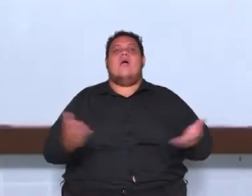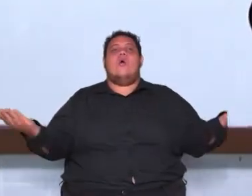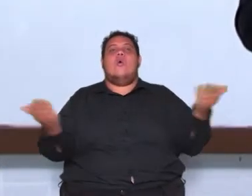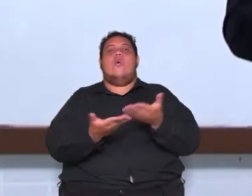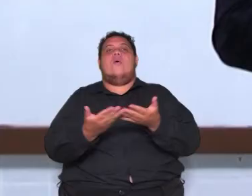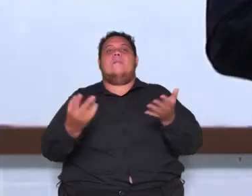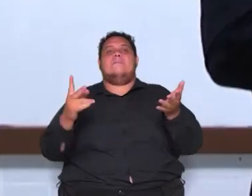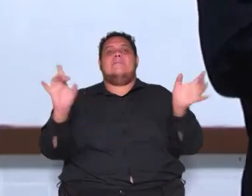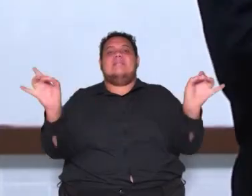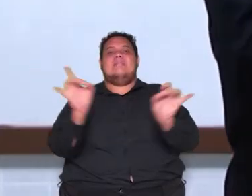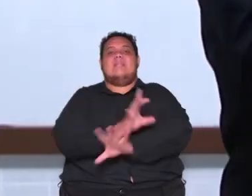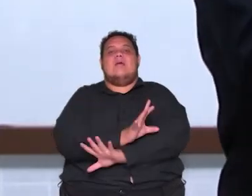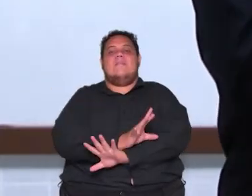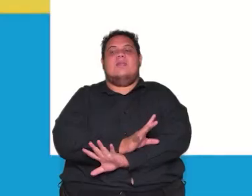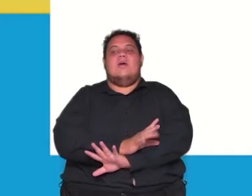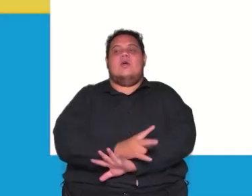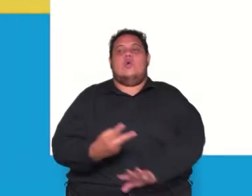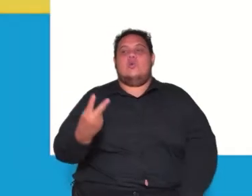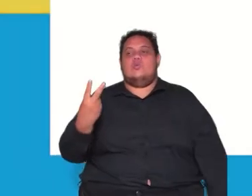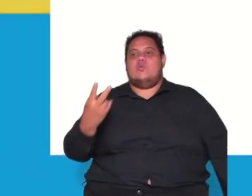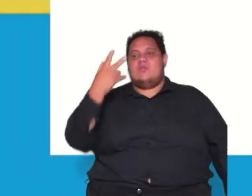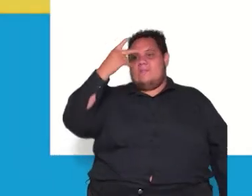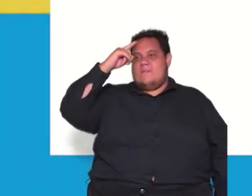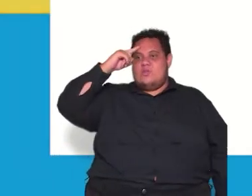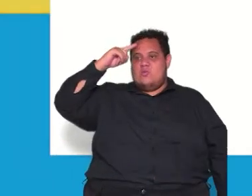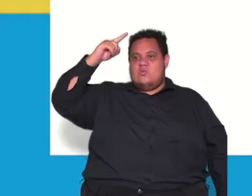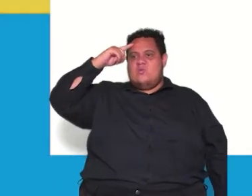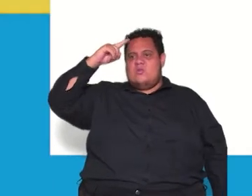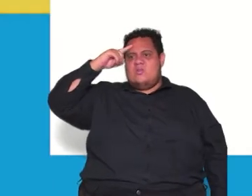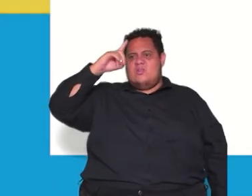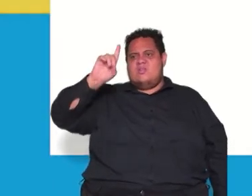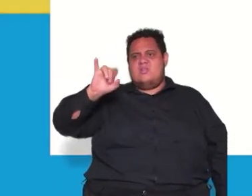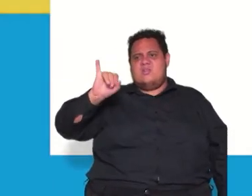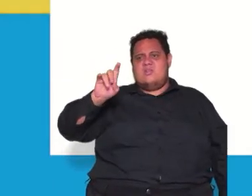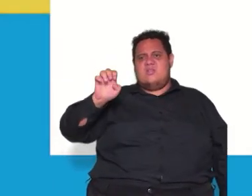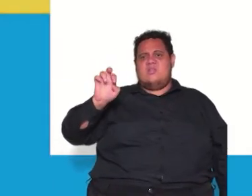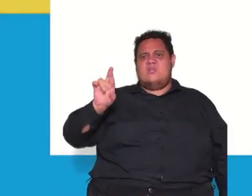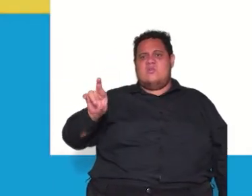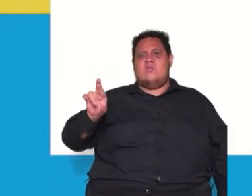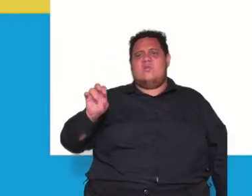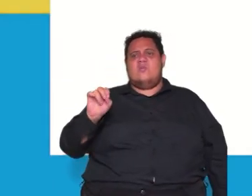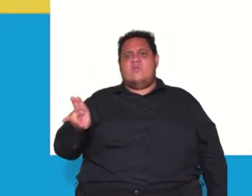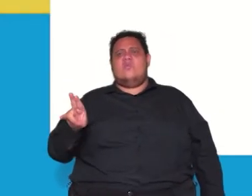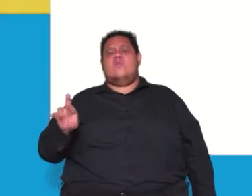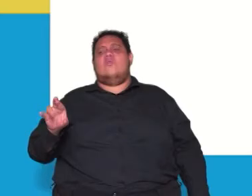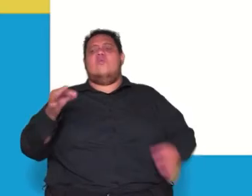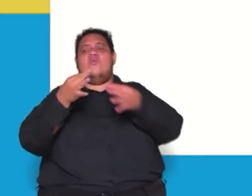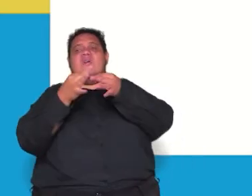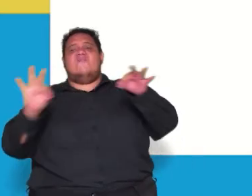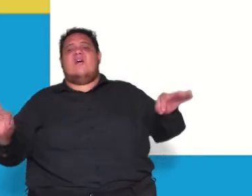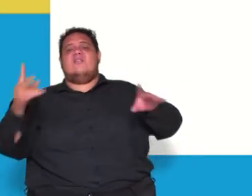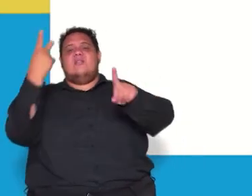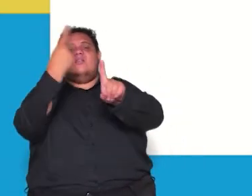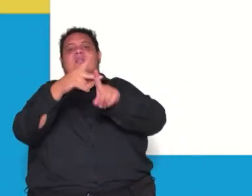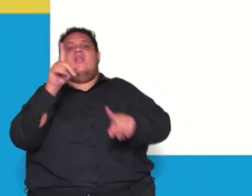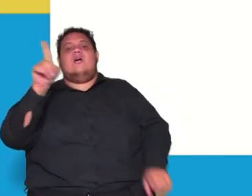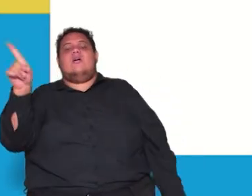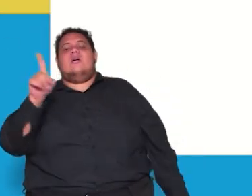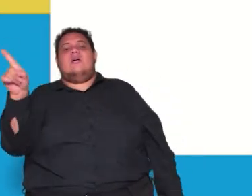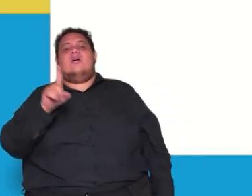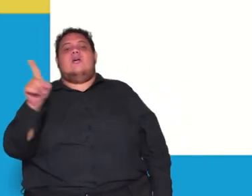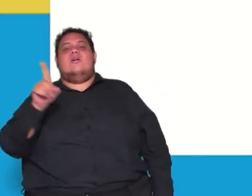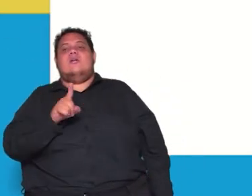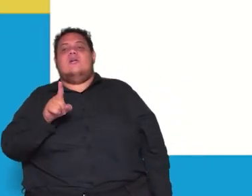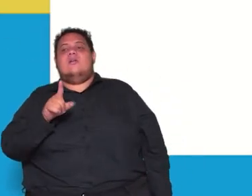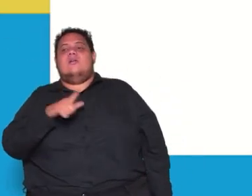eu vou falar de dois pensadores de Iderro que eu já falei de uma de uma frase dele aqui e da Lambert que eram